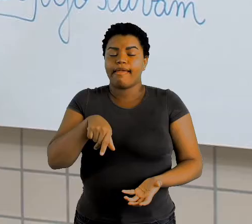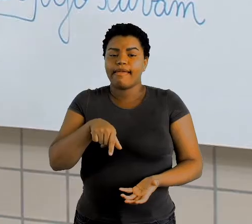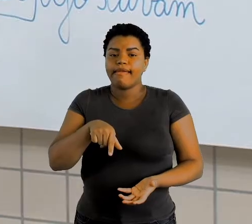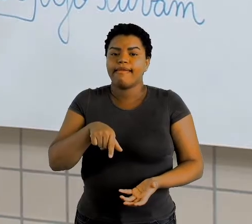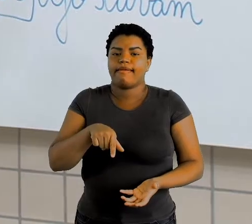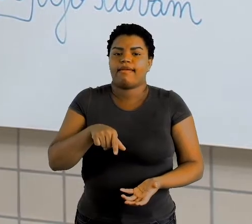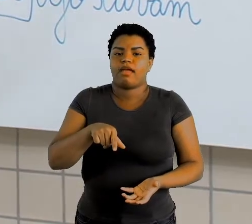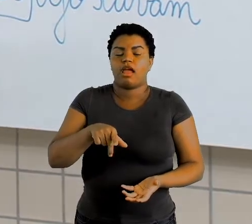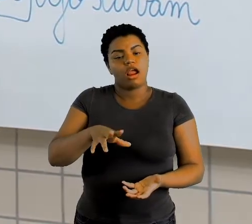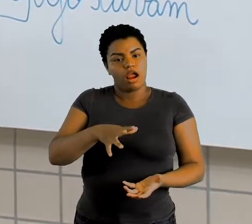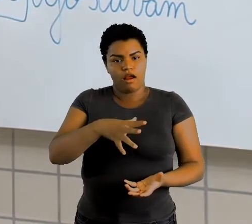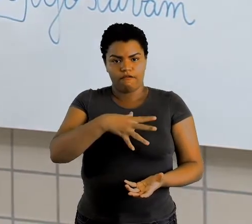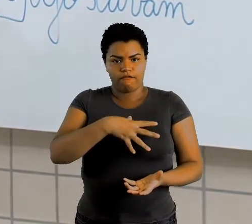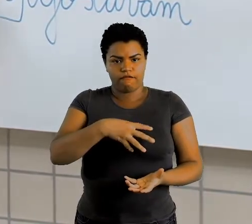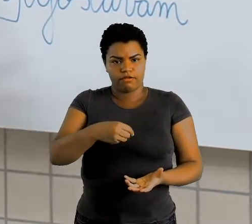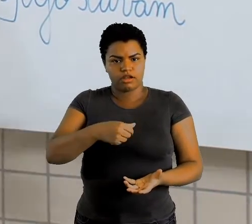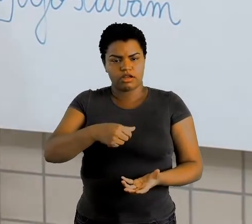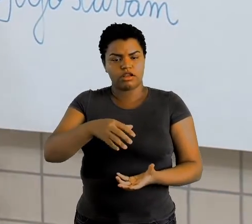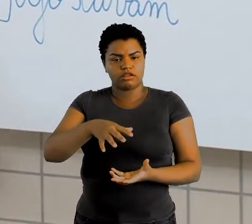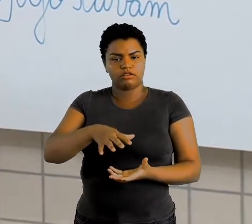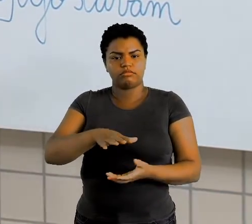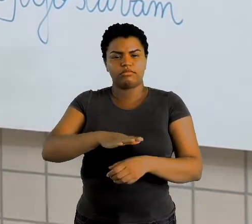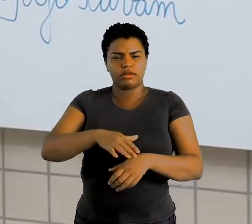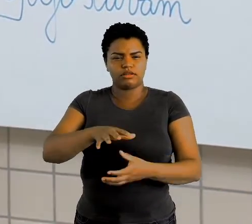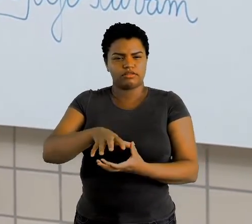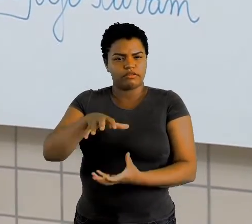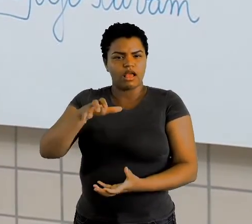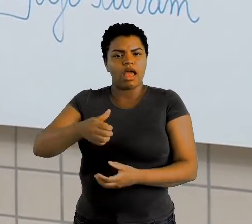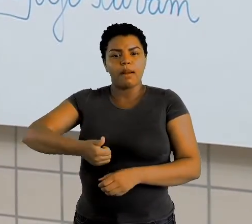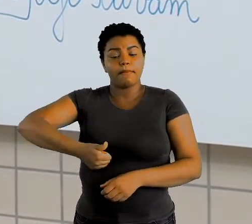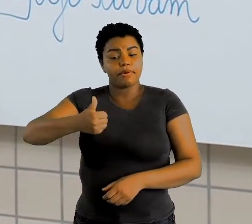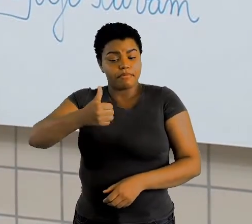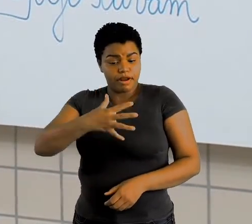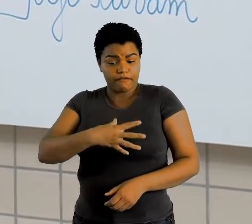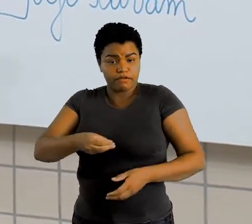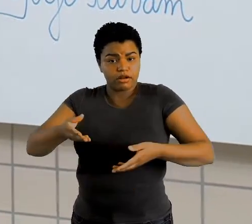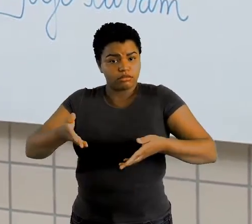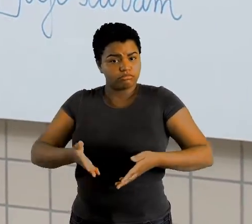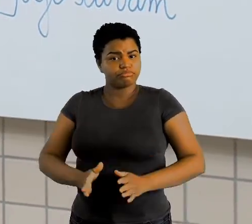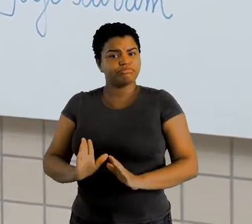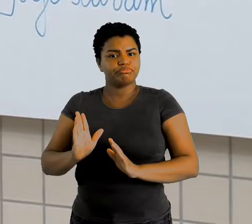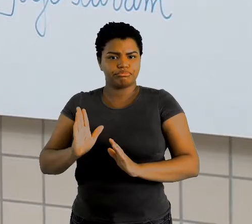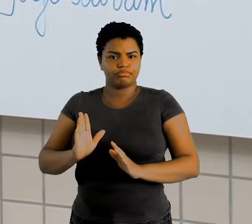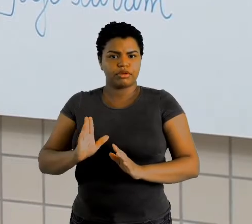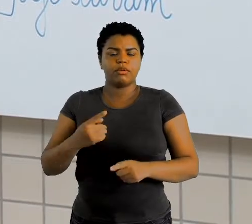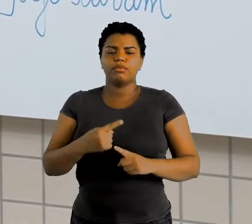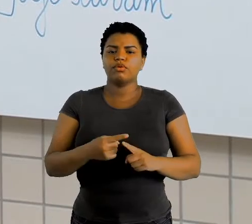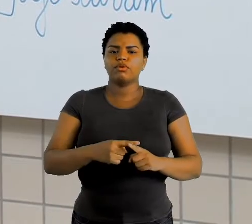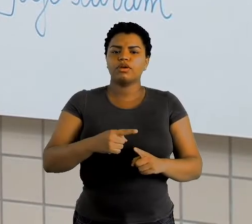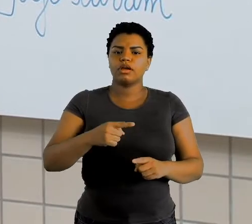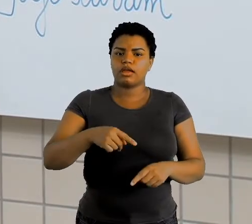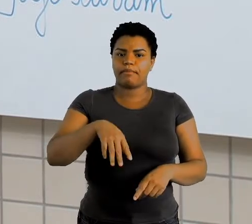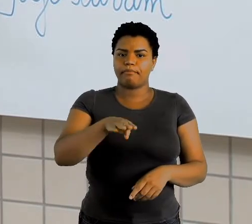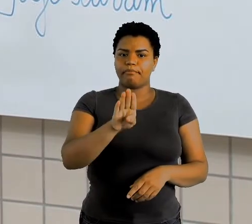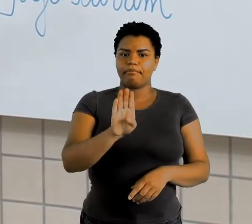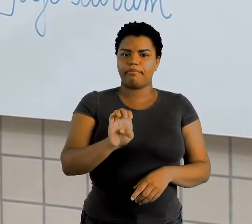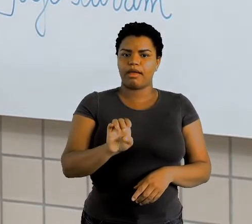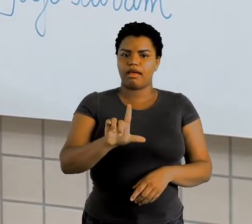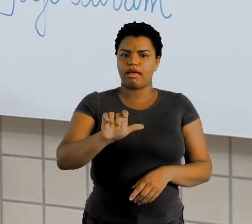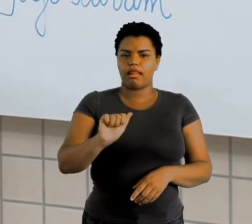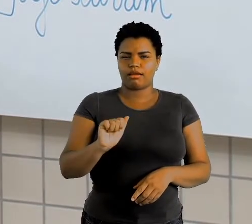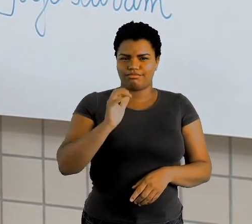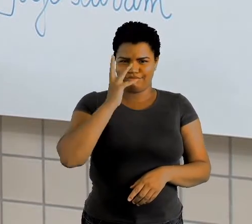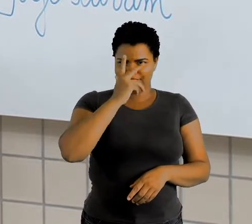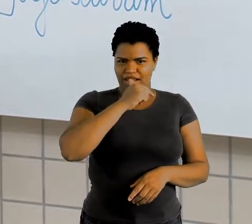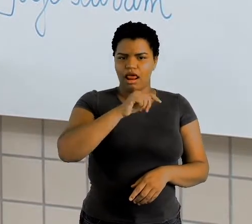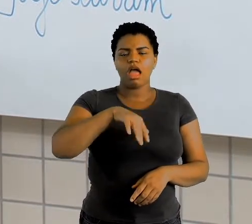mais velhas. Ou seja, as primeiras filhas que ele teve. Porque a bela é a mais nova. ou seja, é